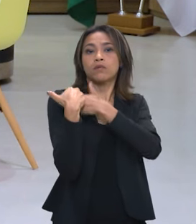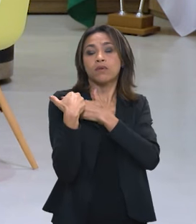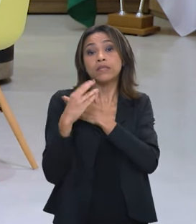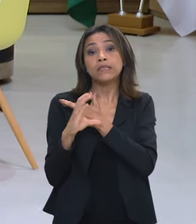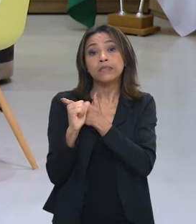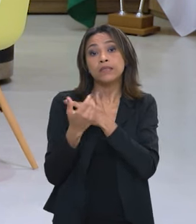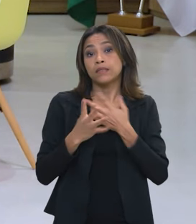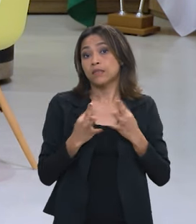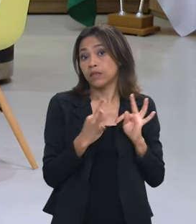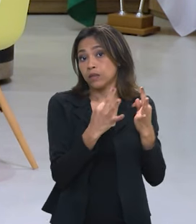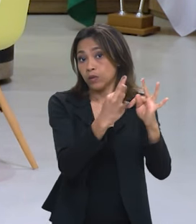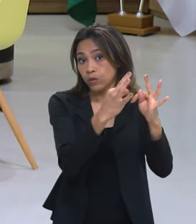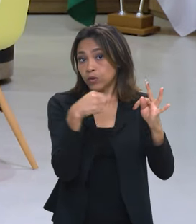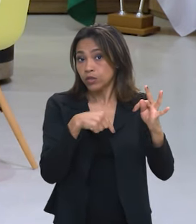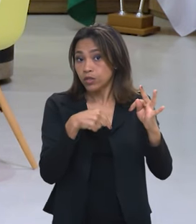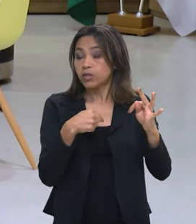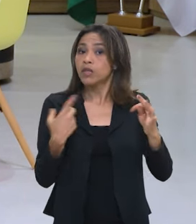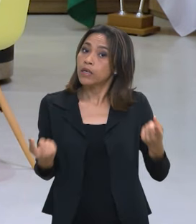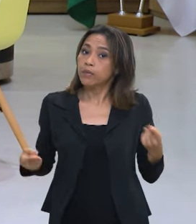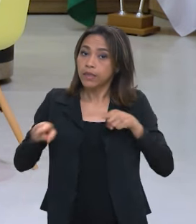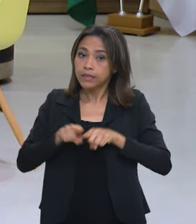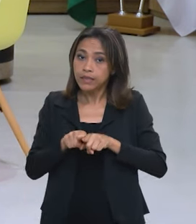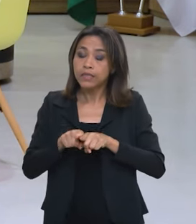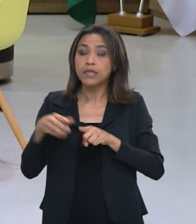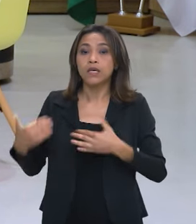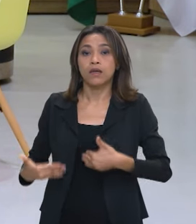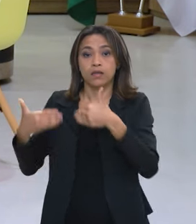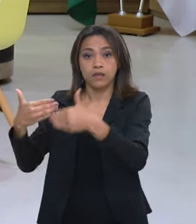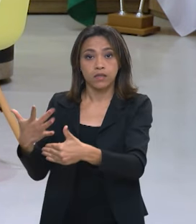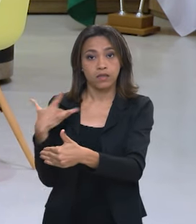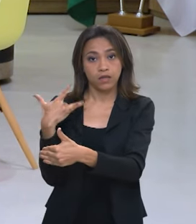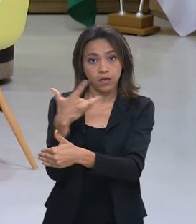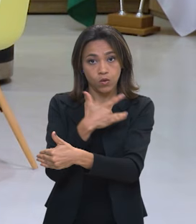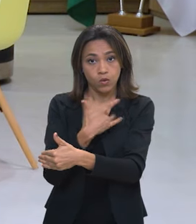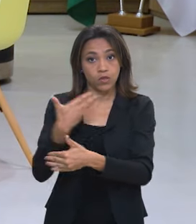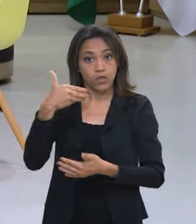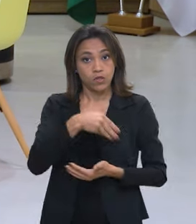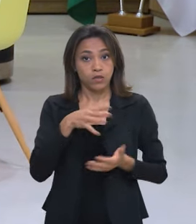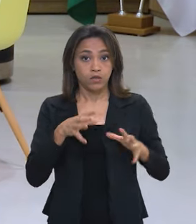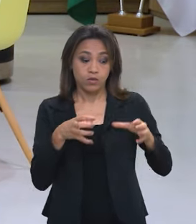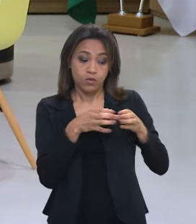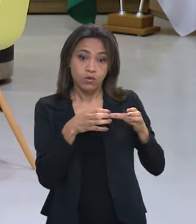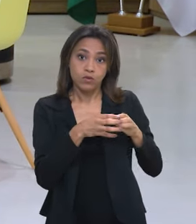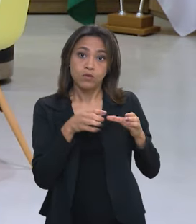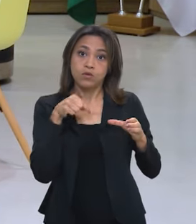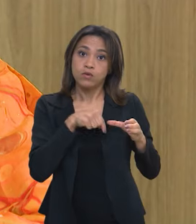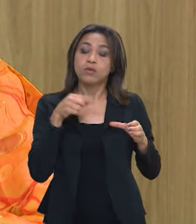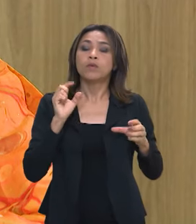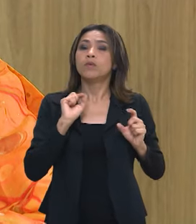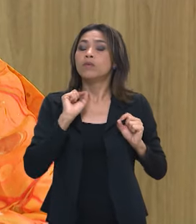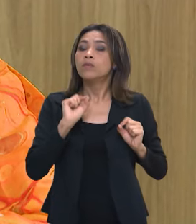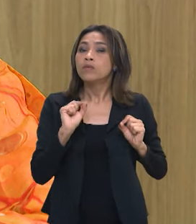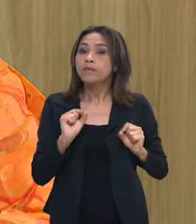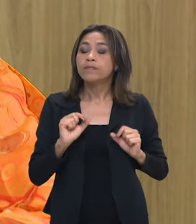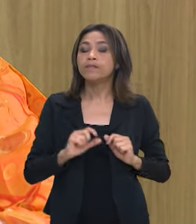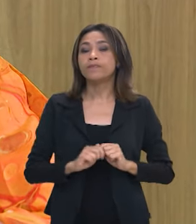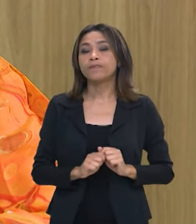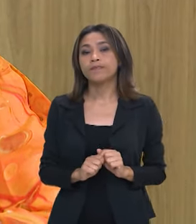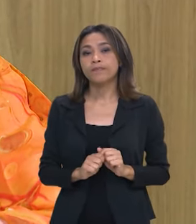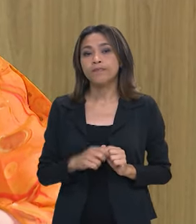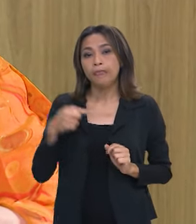Ministério de Ciência Tecnologia e Inovação junto com o Ministério da Saúde e é uma das grandes